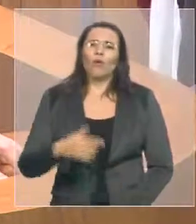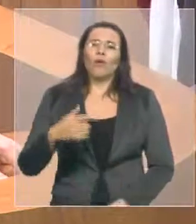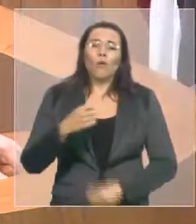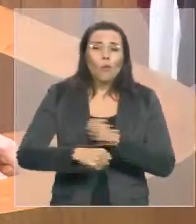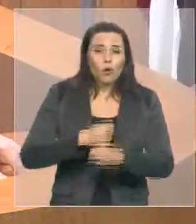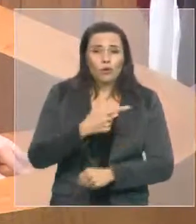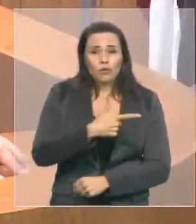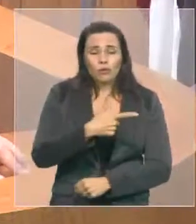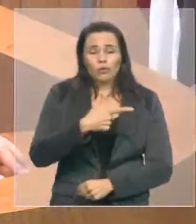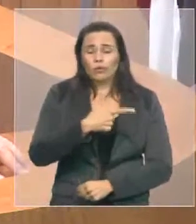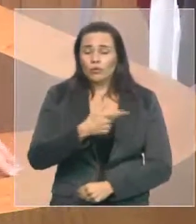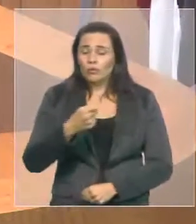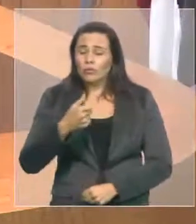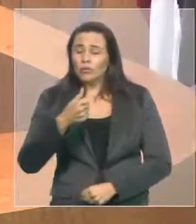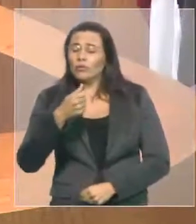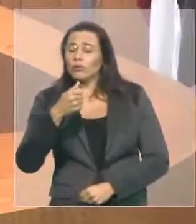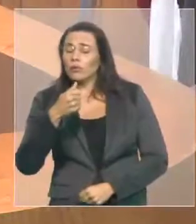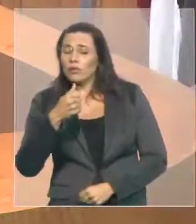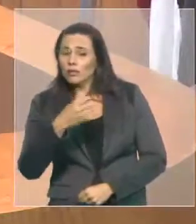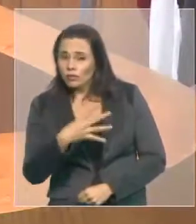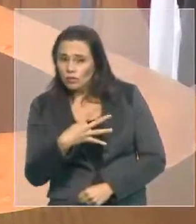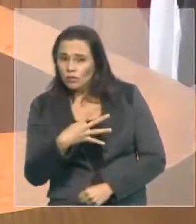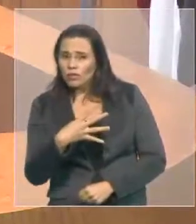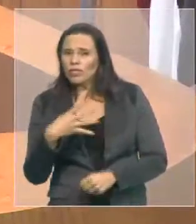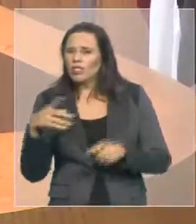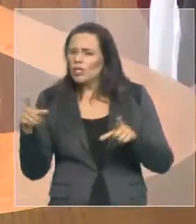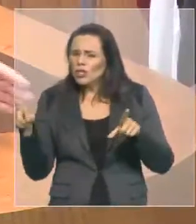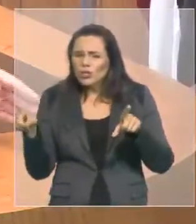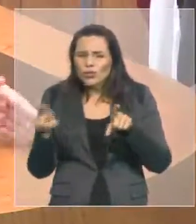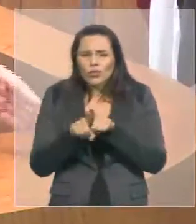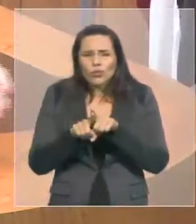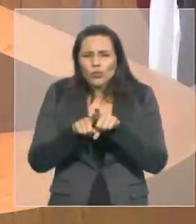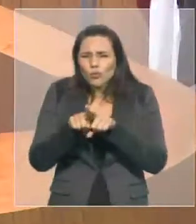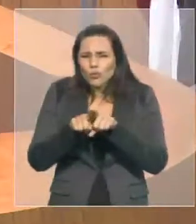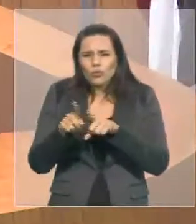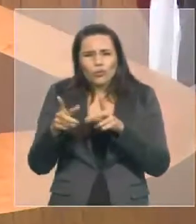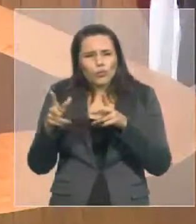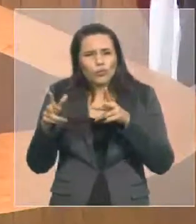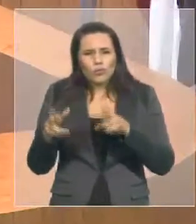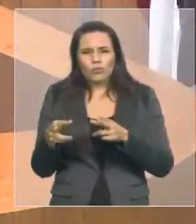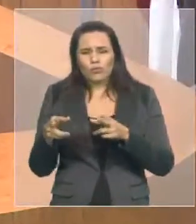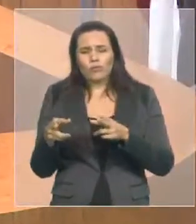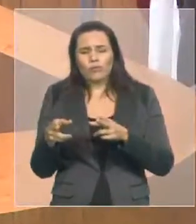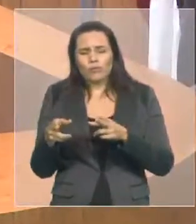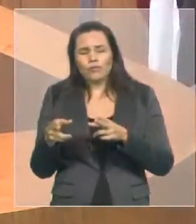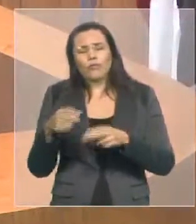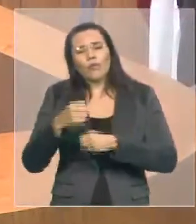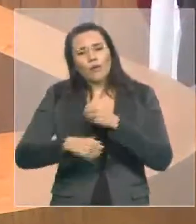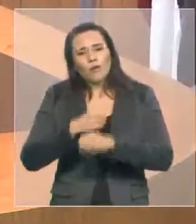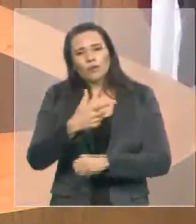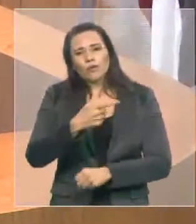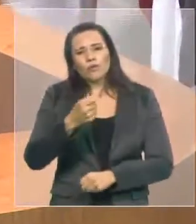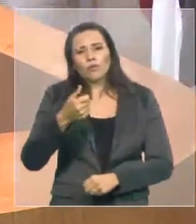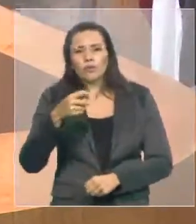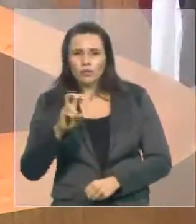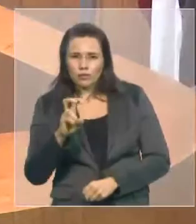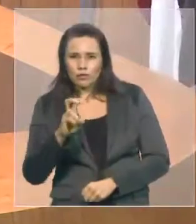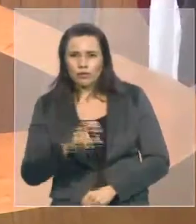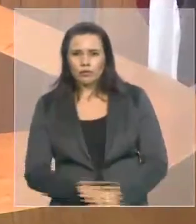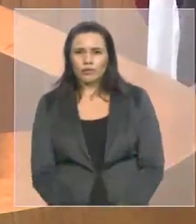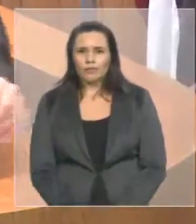deputado Andréia, o banditismo, ele vai procurando, você vai fechando uma porta e ele vai procurando outra.